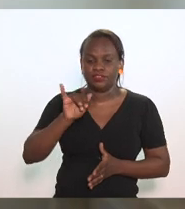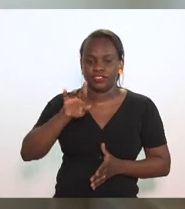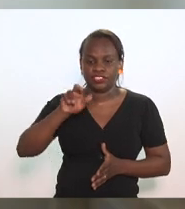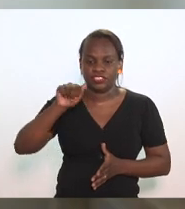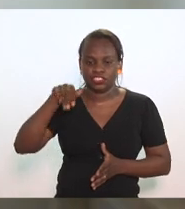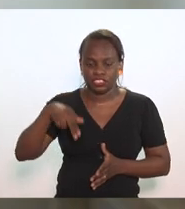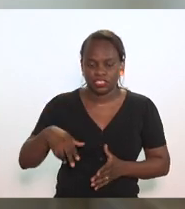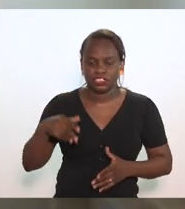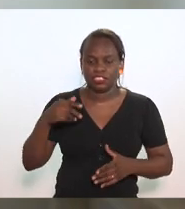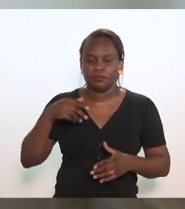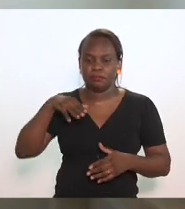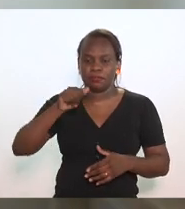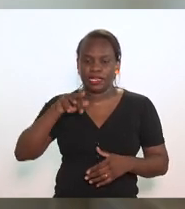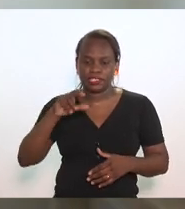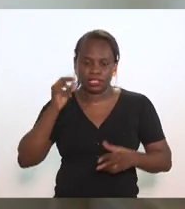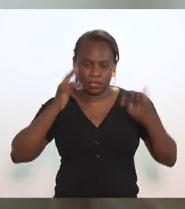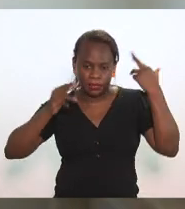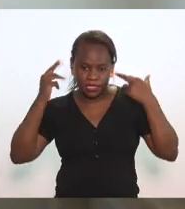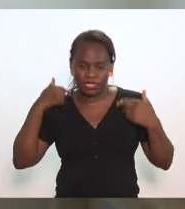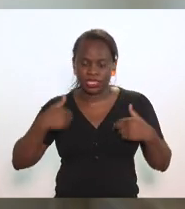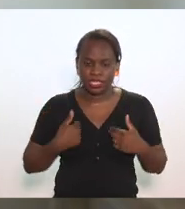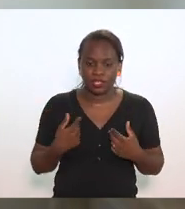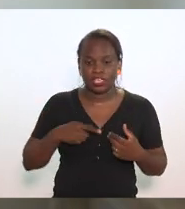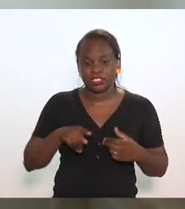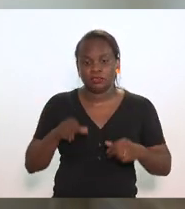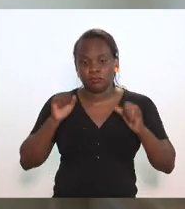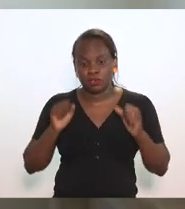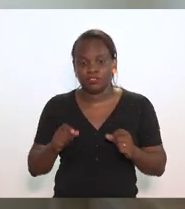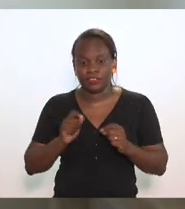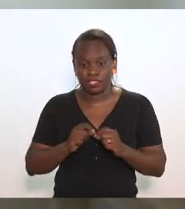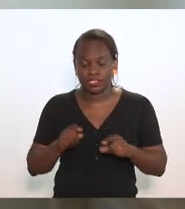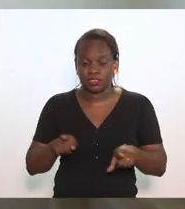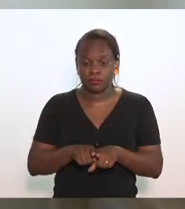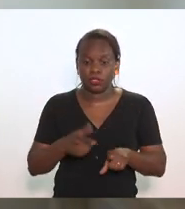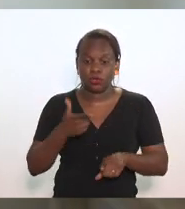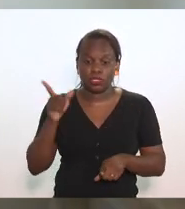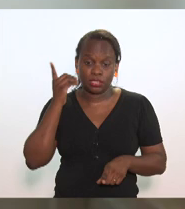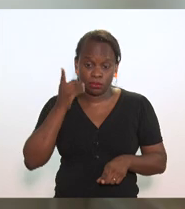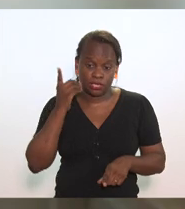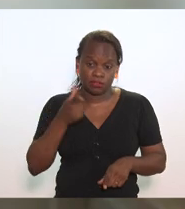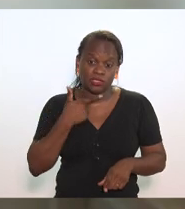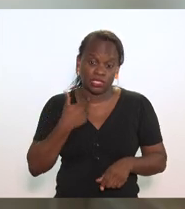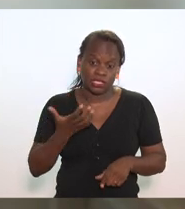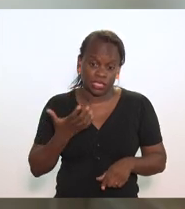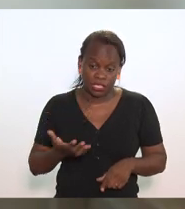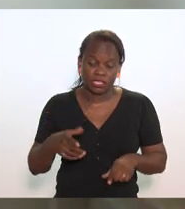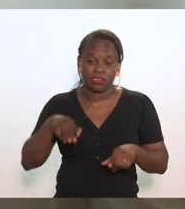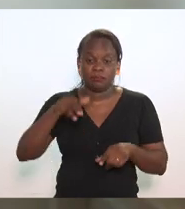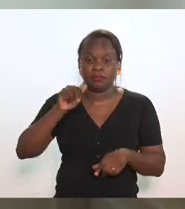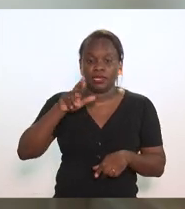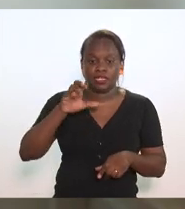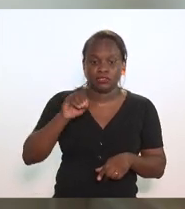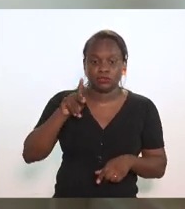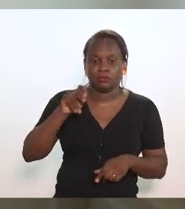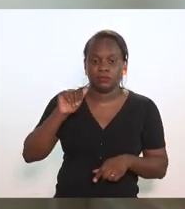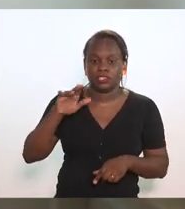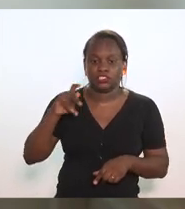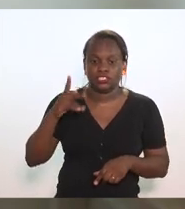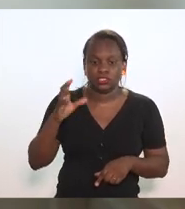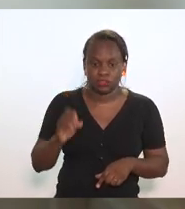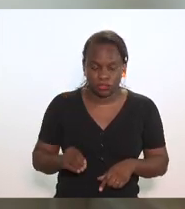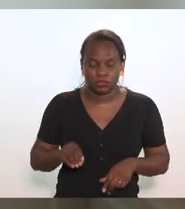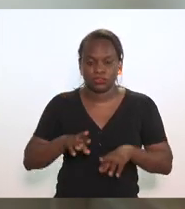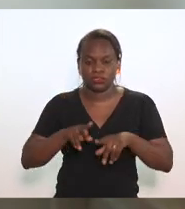marcelo cabeleireiro eu se a gente pode fazer e outros deputados que assim o desejarem março pacheco enfim todos eles